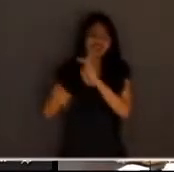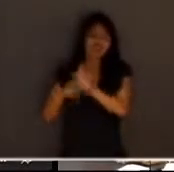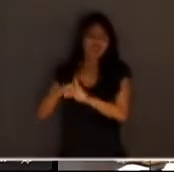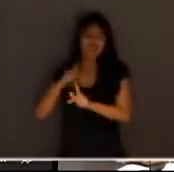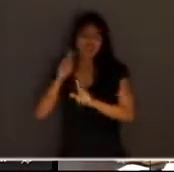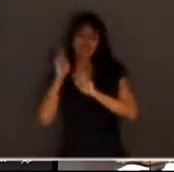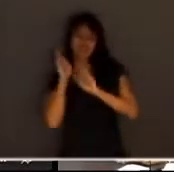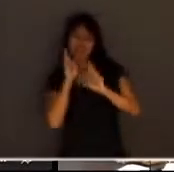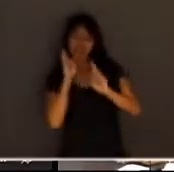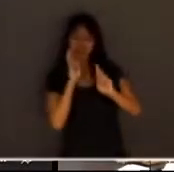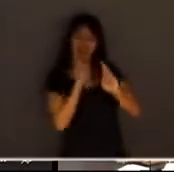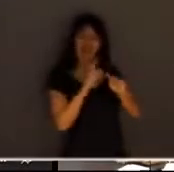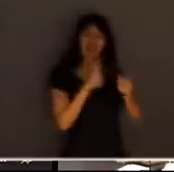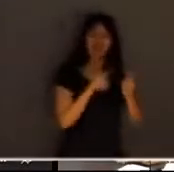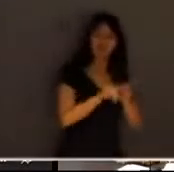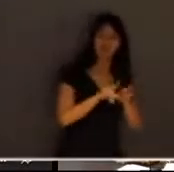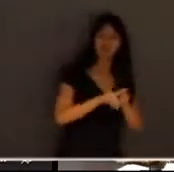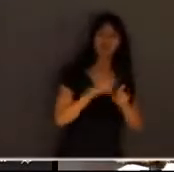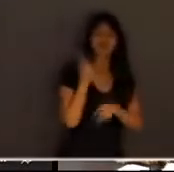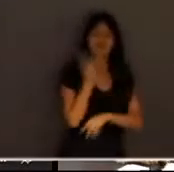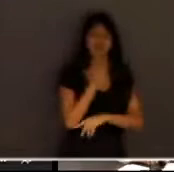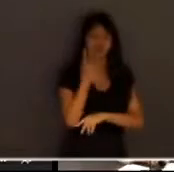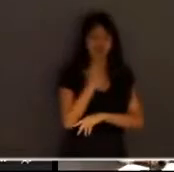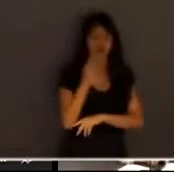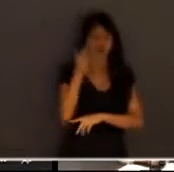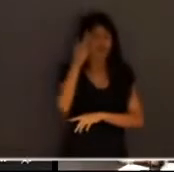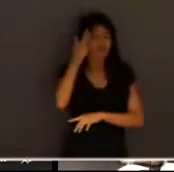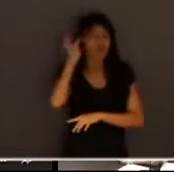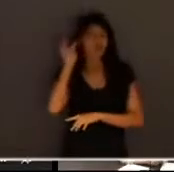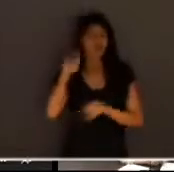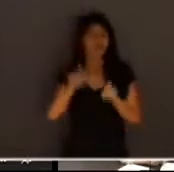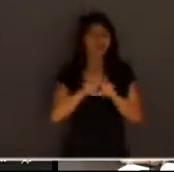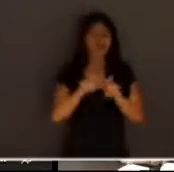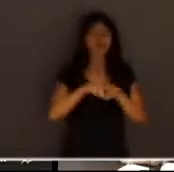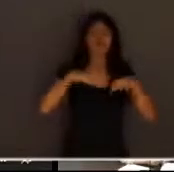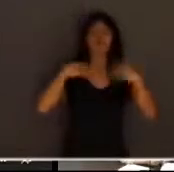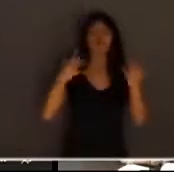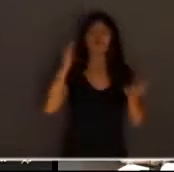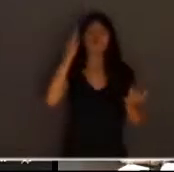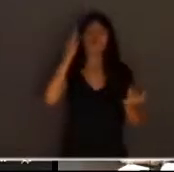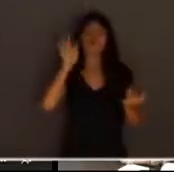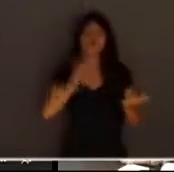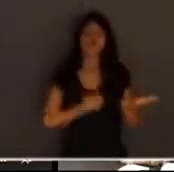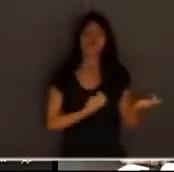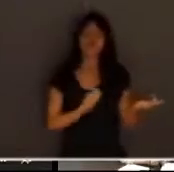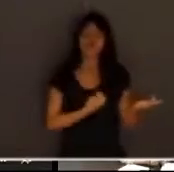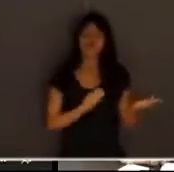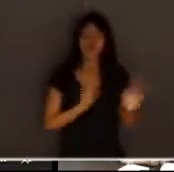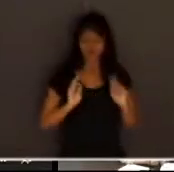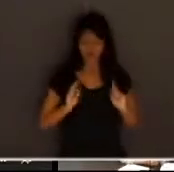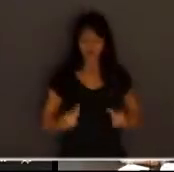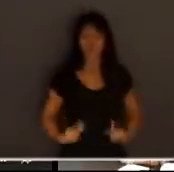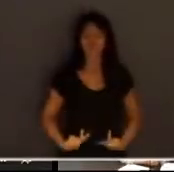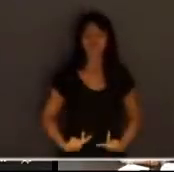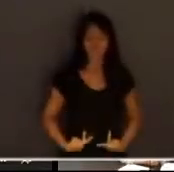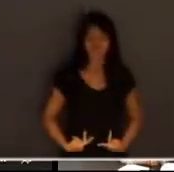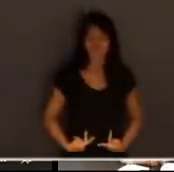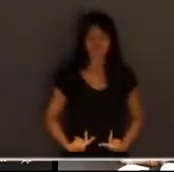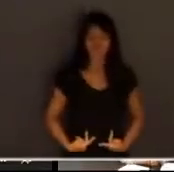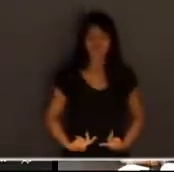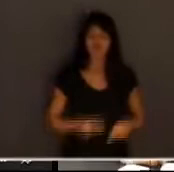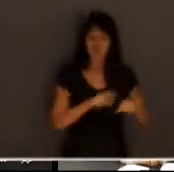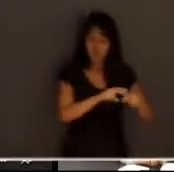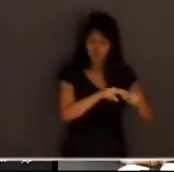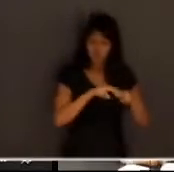fala em nome de um valor filosófico maior que é o valor filosófico de uma vida humana portanto